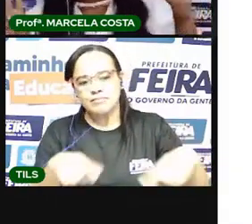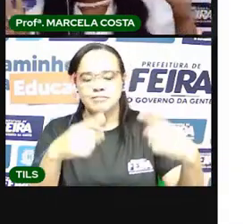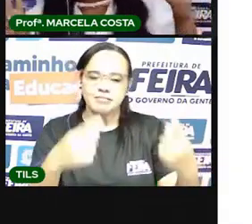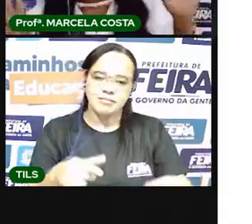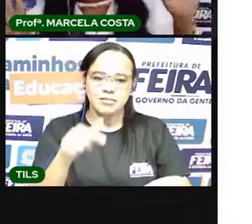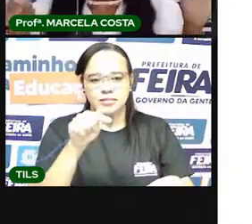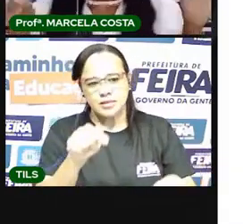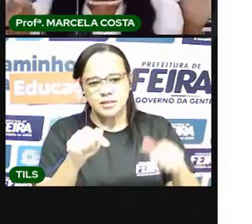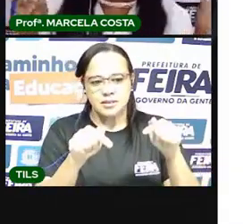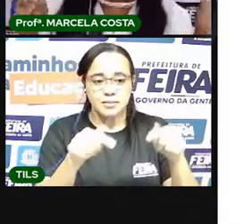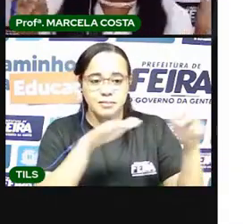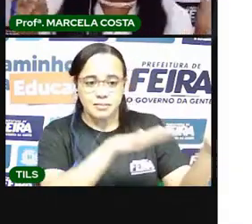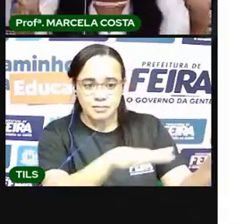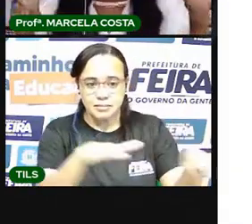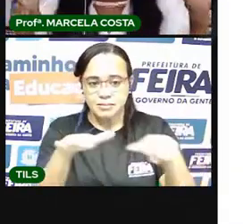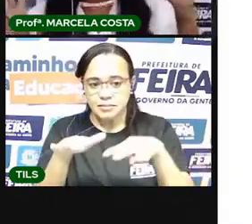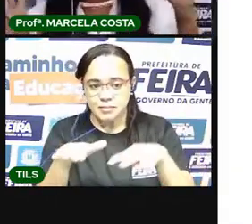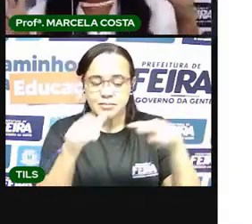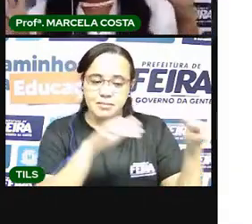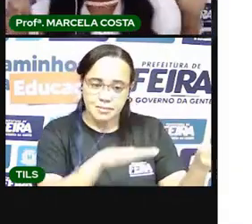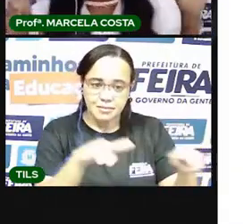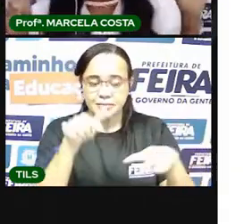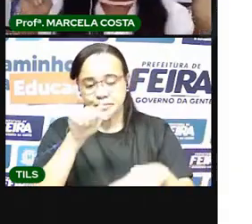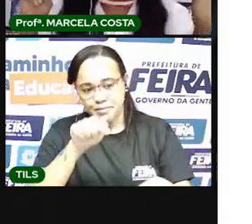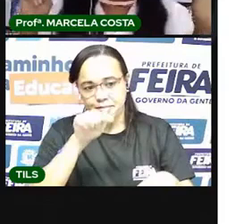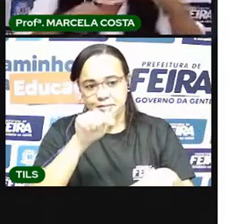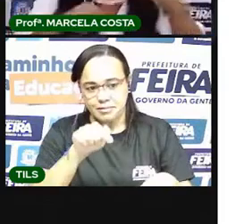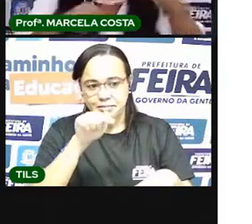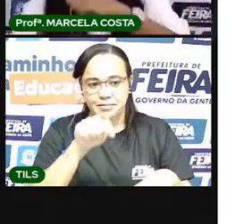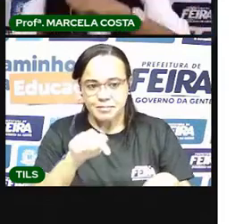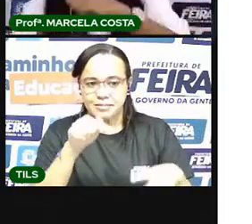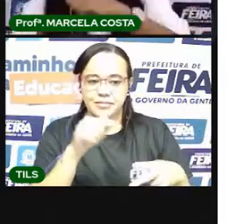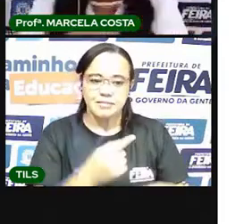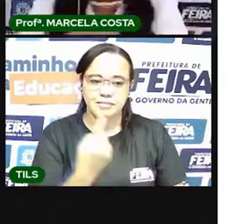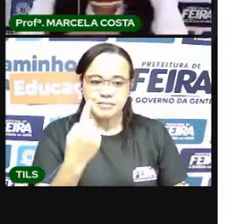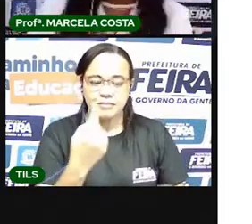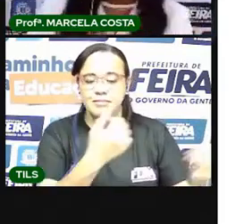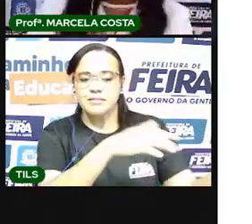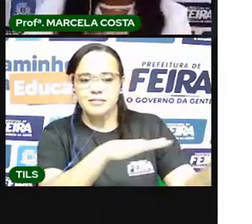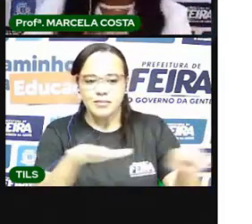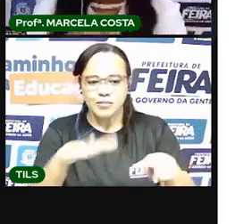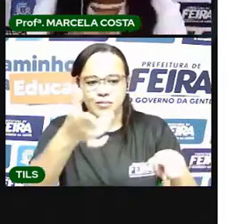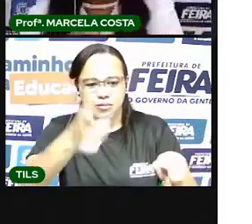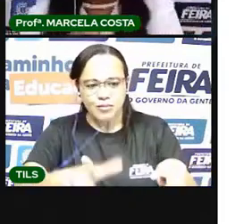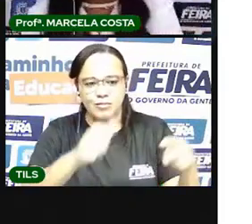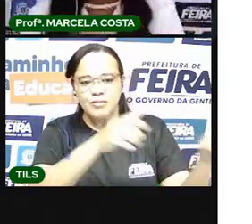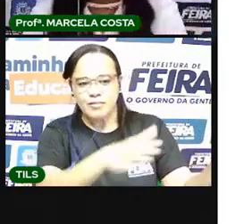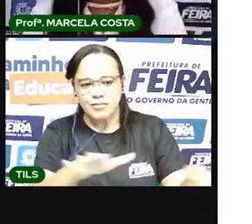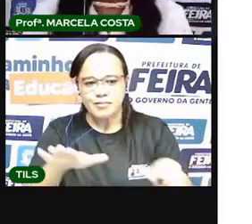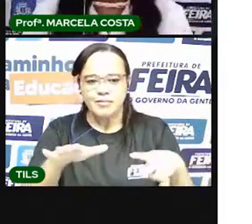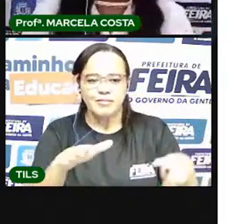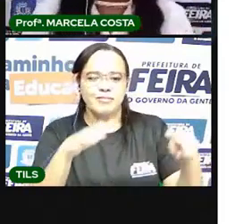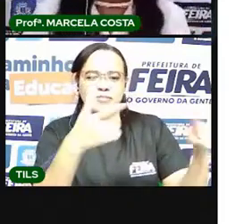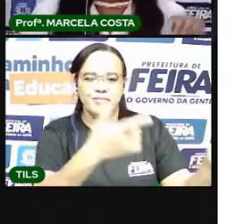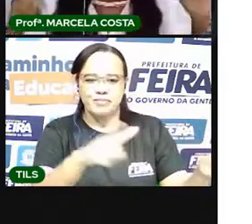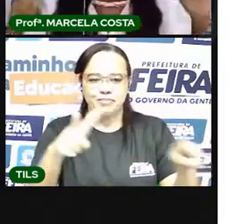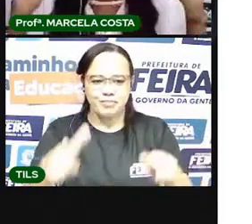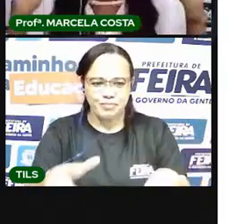Sete dias a semana tem Quando uma passa, logo a outra vem